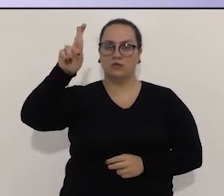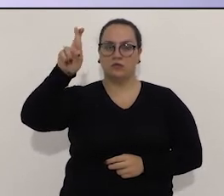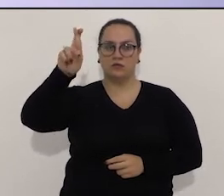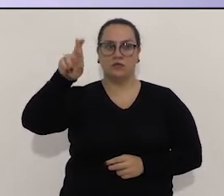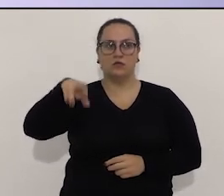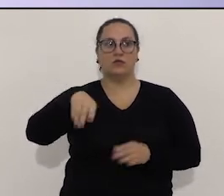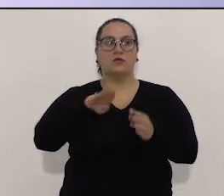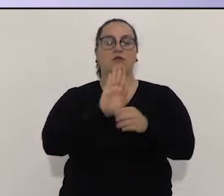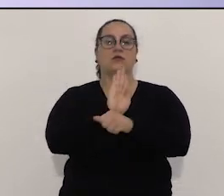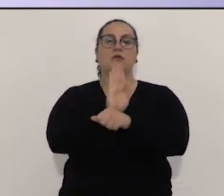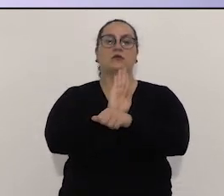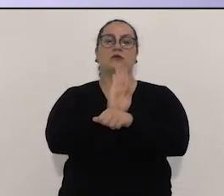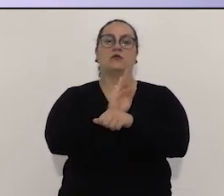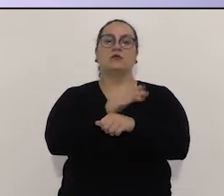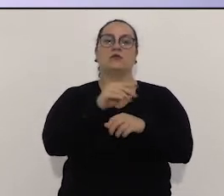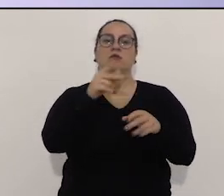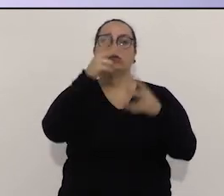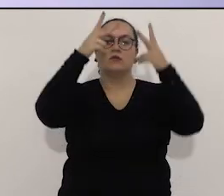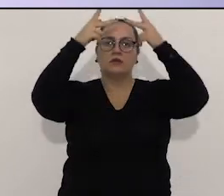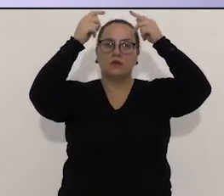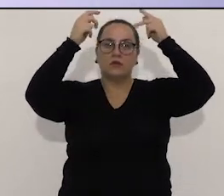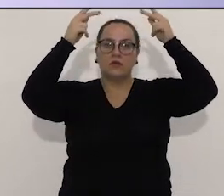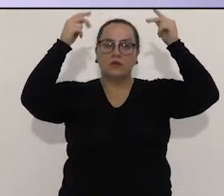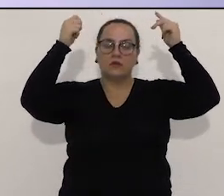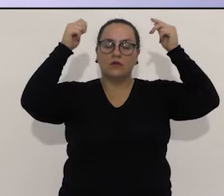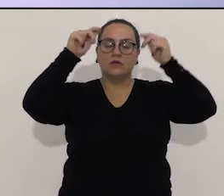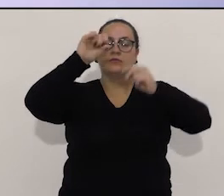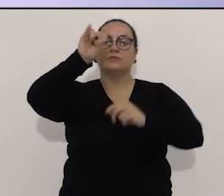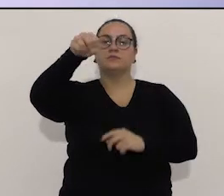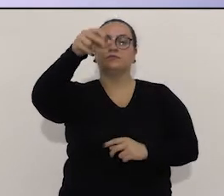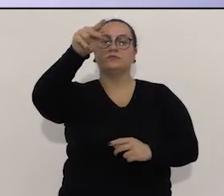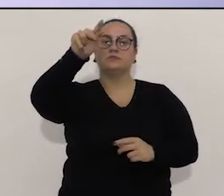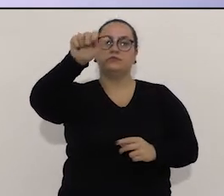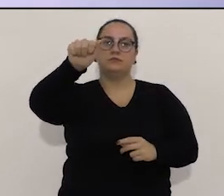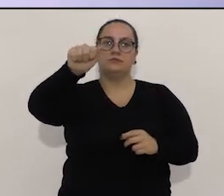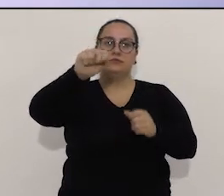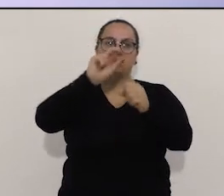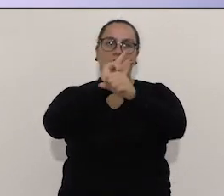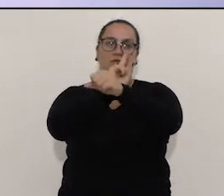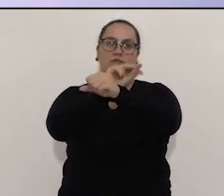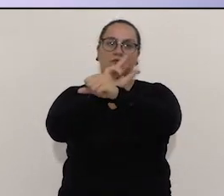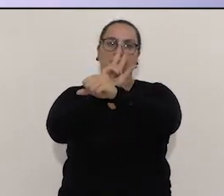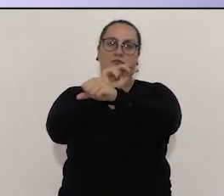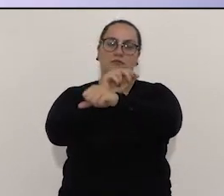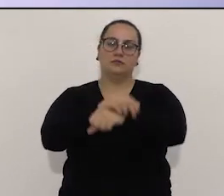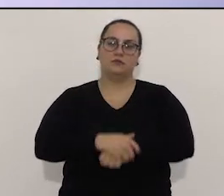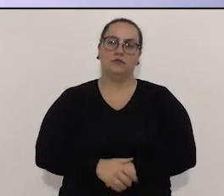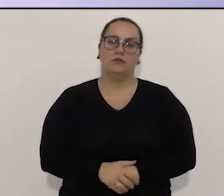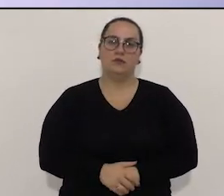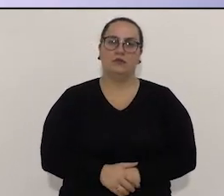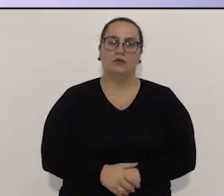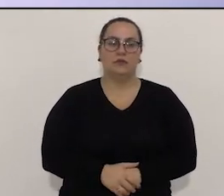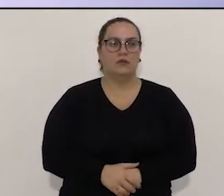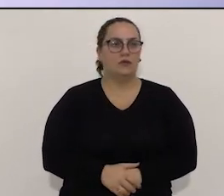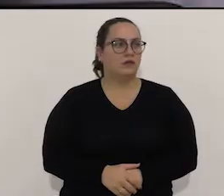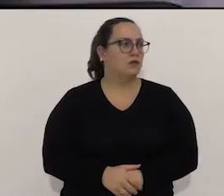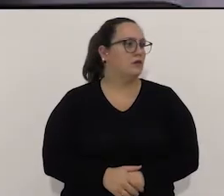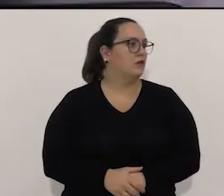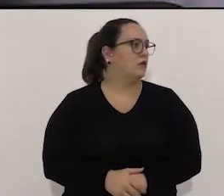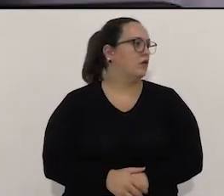entrevista de candidato à Prefeitura de Avaré, pela Dovale TV, pela Jovem Pan Avaré e também pelas nossas redes sociais.